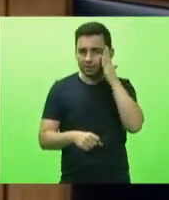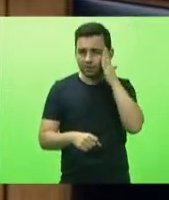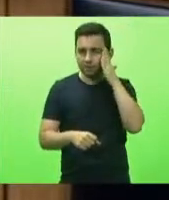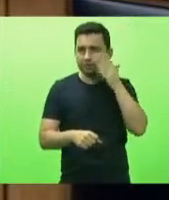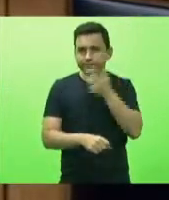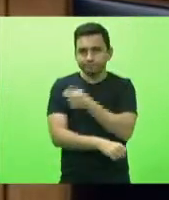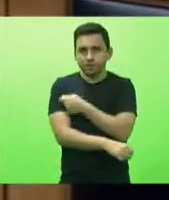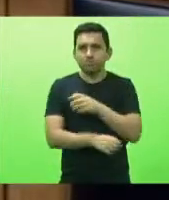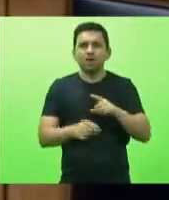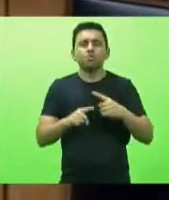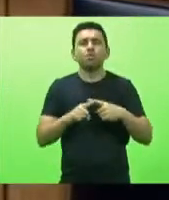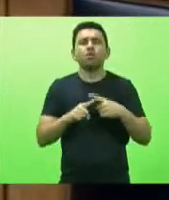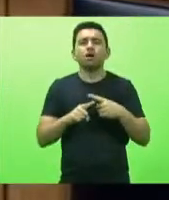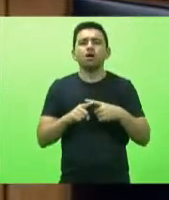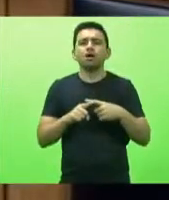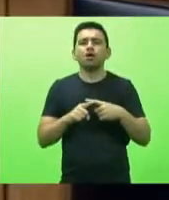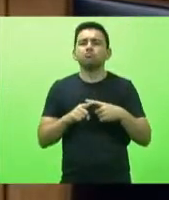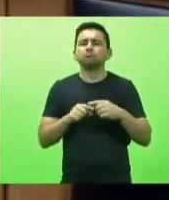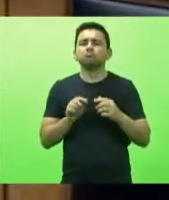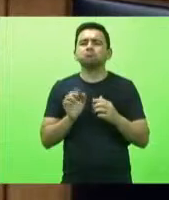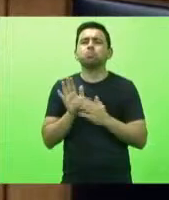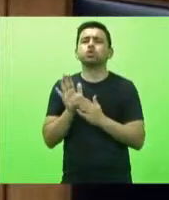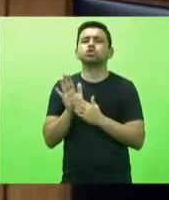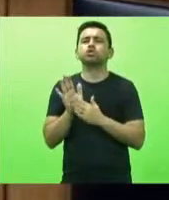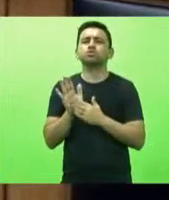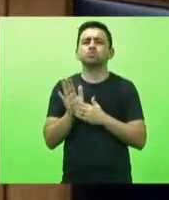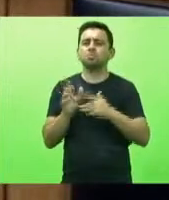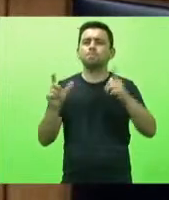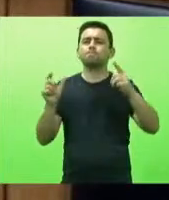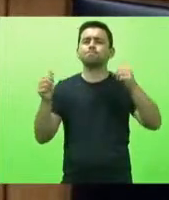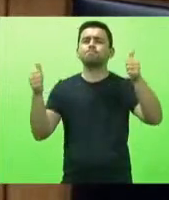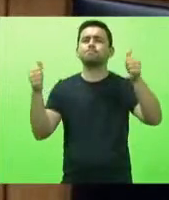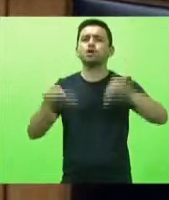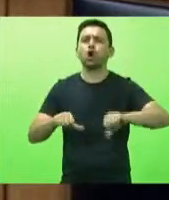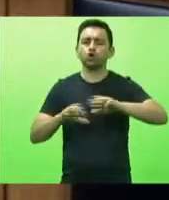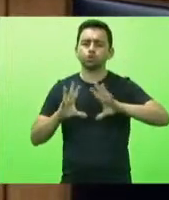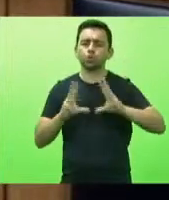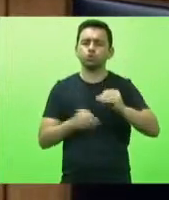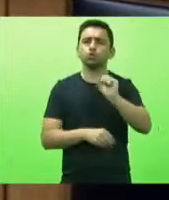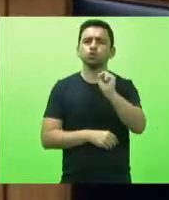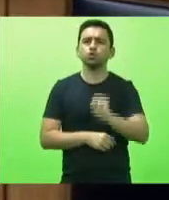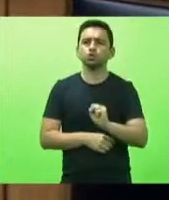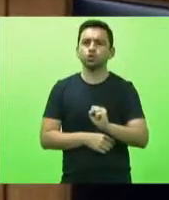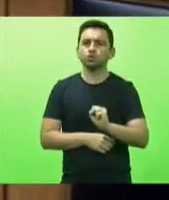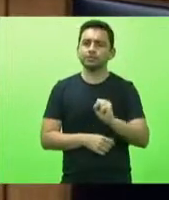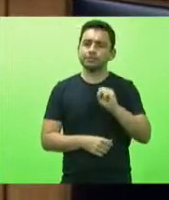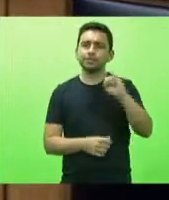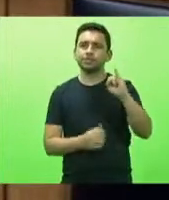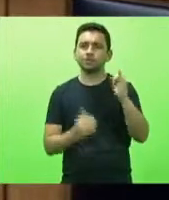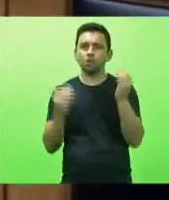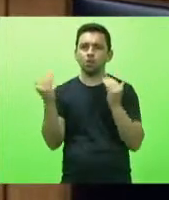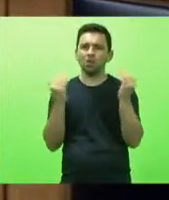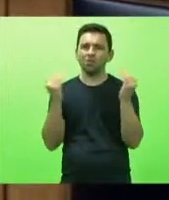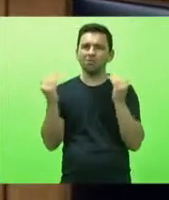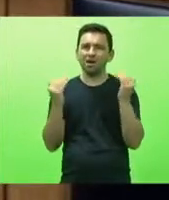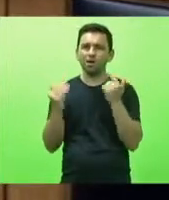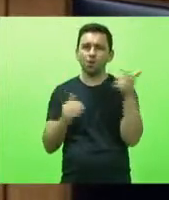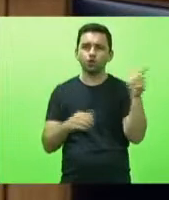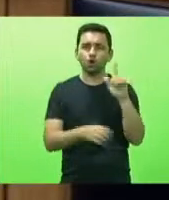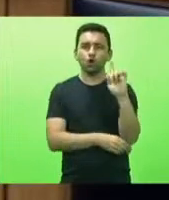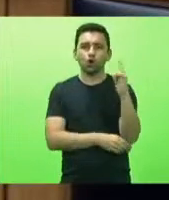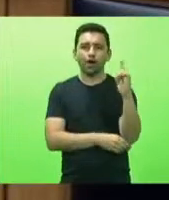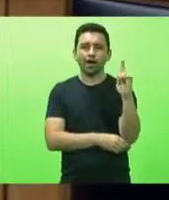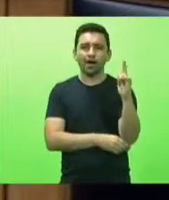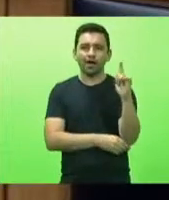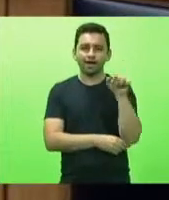o Estado de Santa Catarina a ser um desses piores o pior da região sul fazendo um comparativo com a população de Goiás que